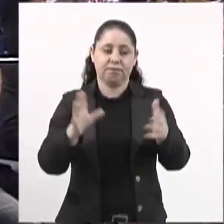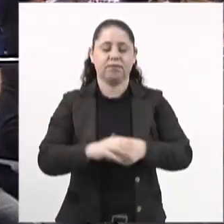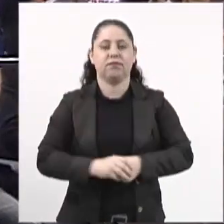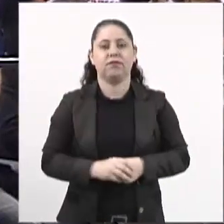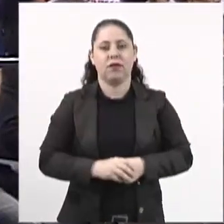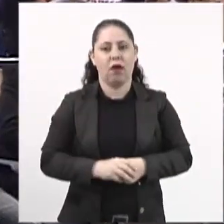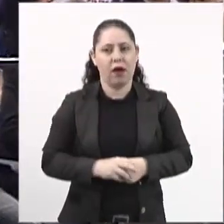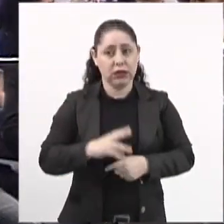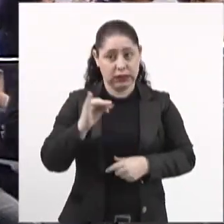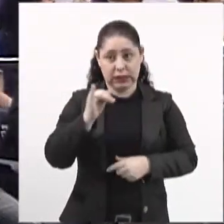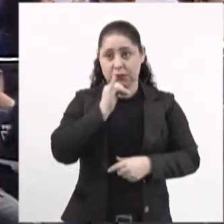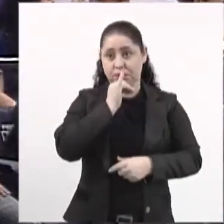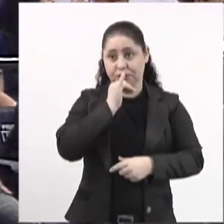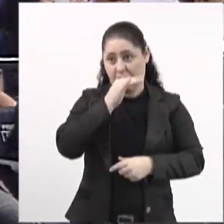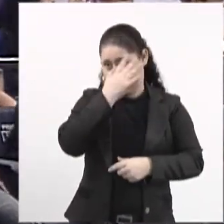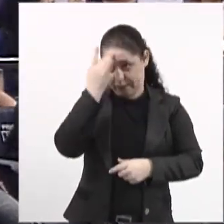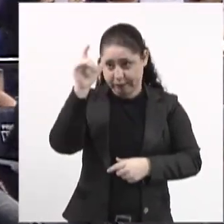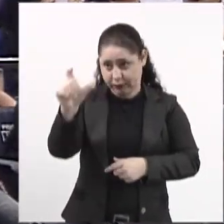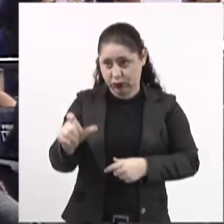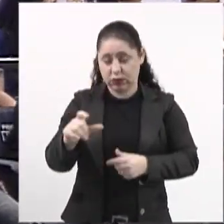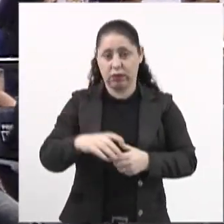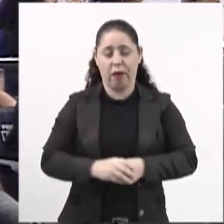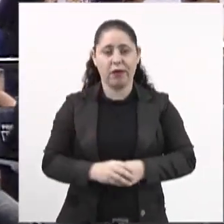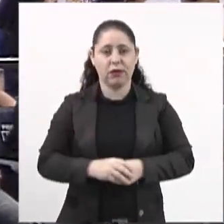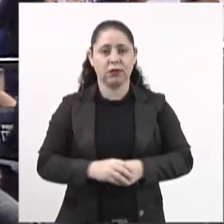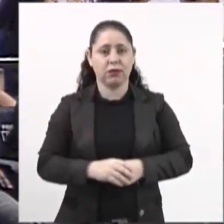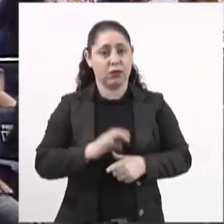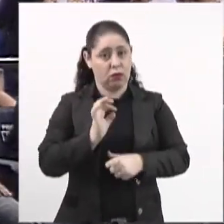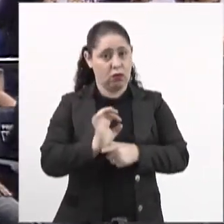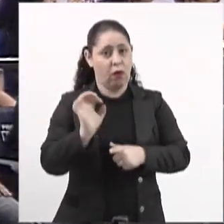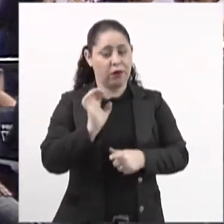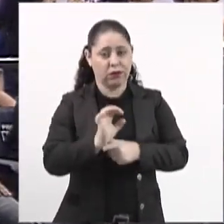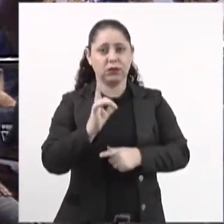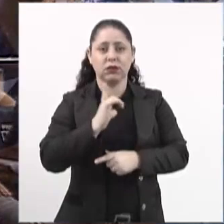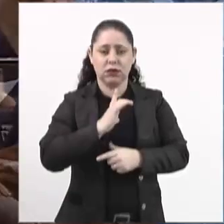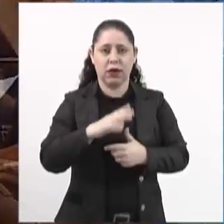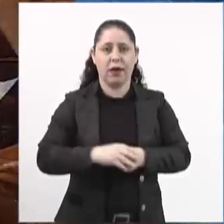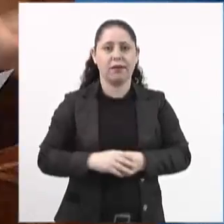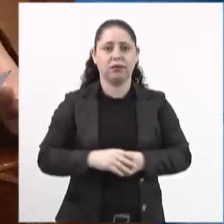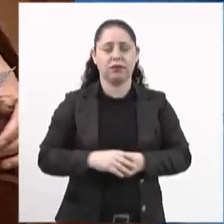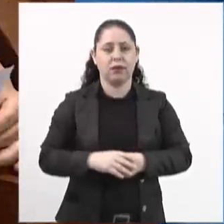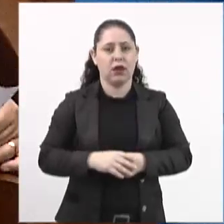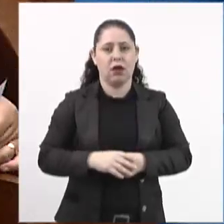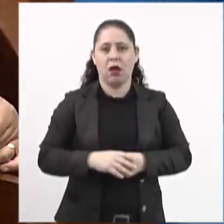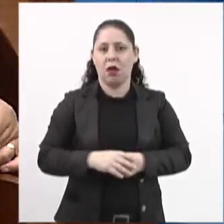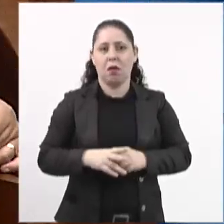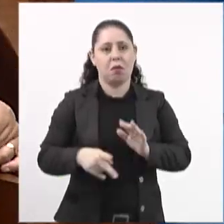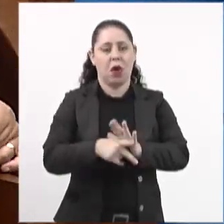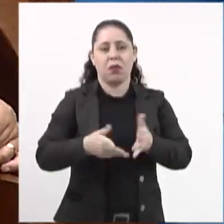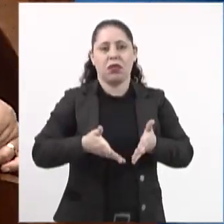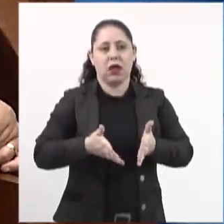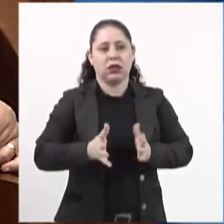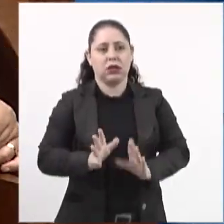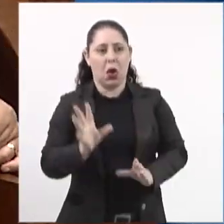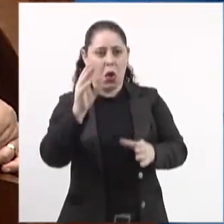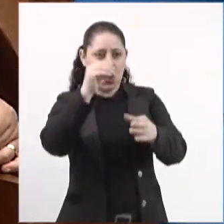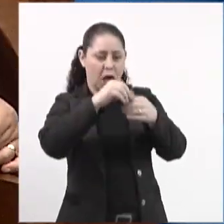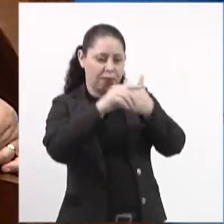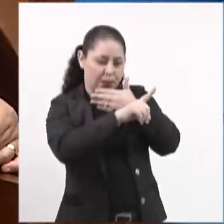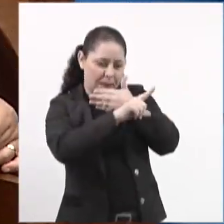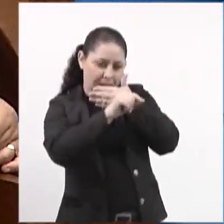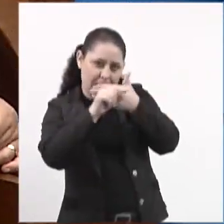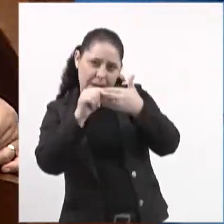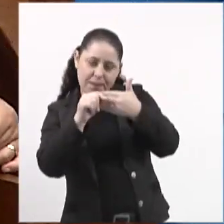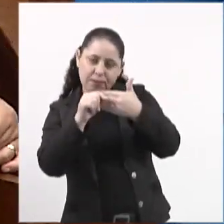Mesmo que a pessoa no nosso estado que tem uma particularidade tenha nascido lá dentro do Pantanal,